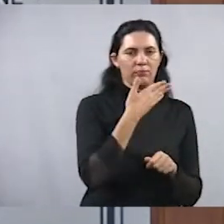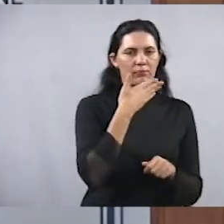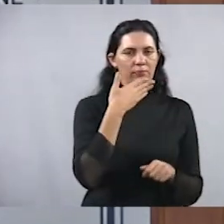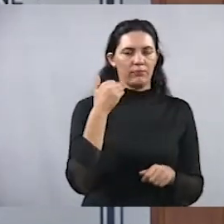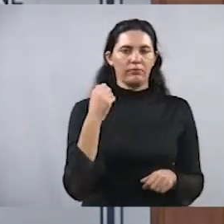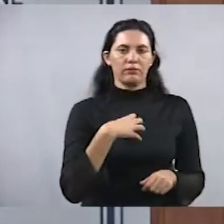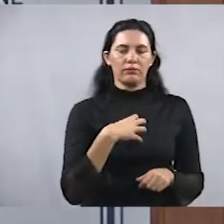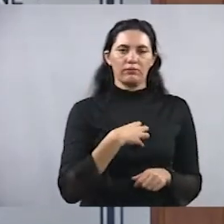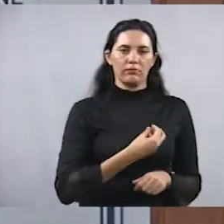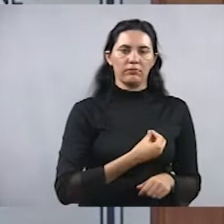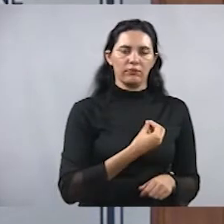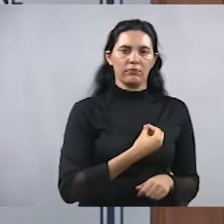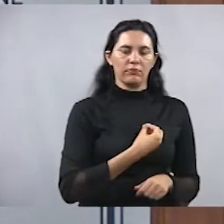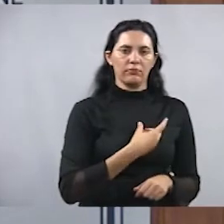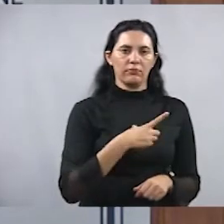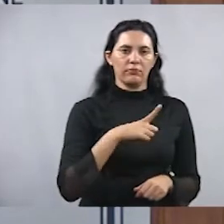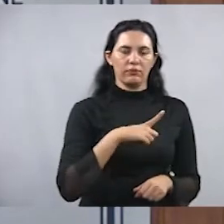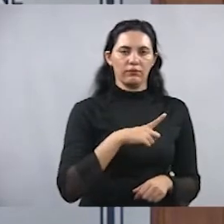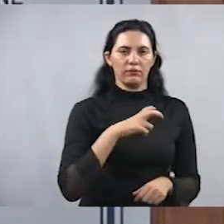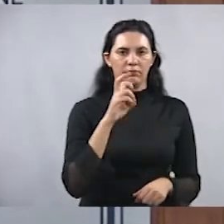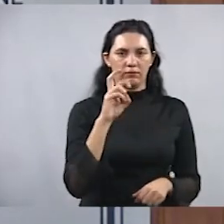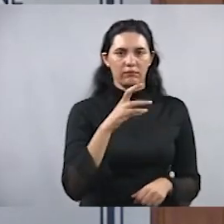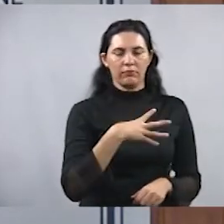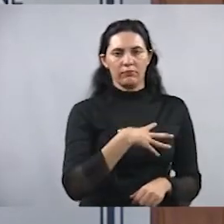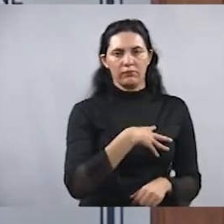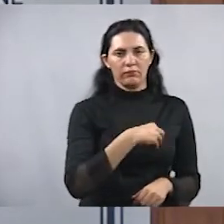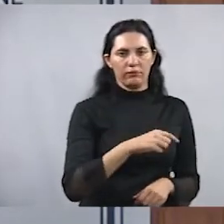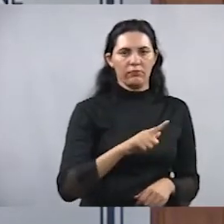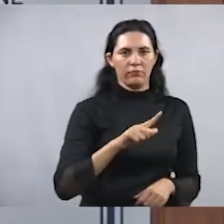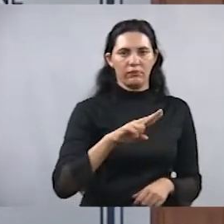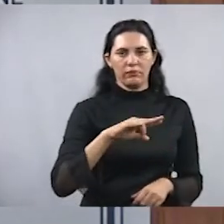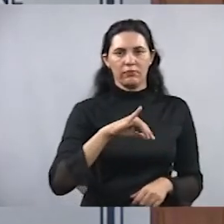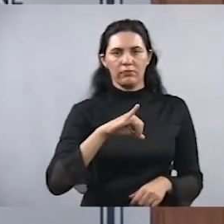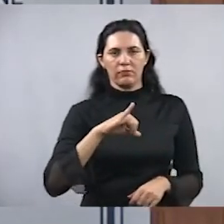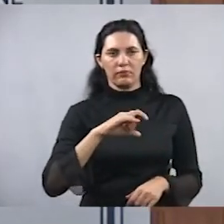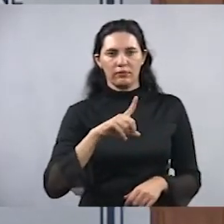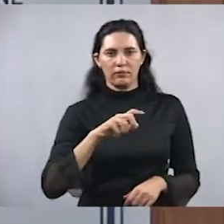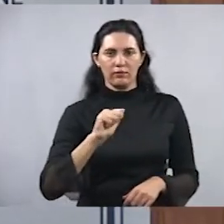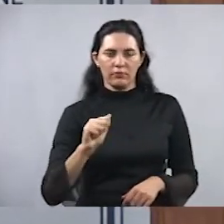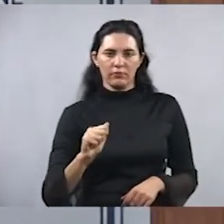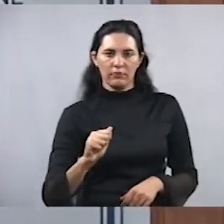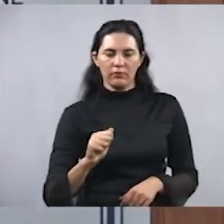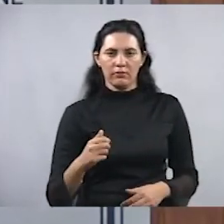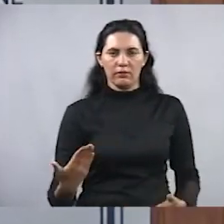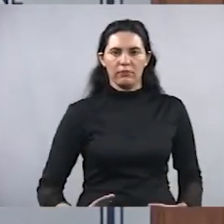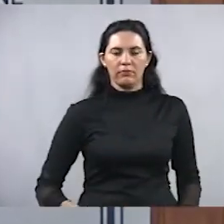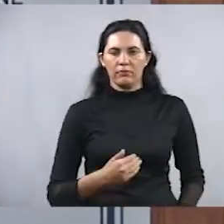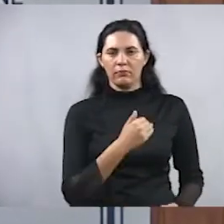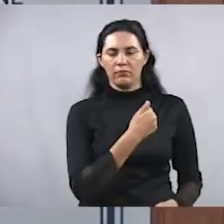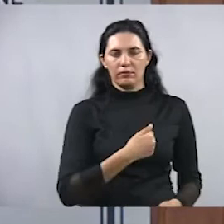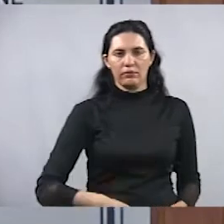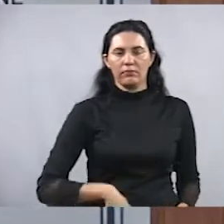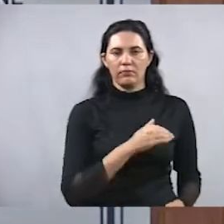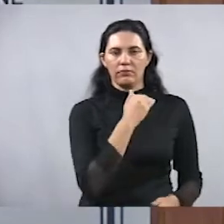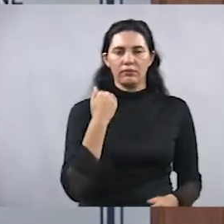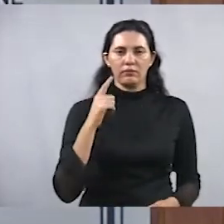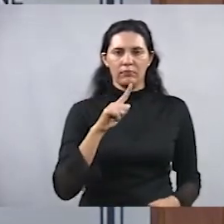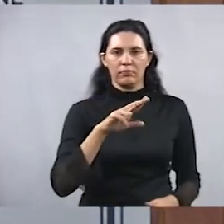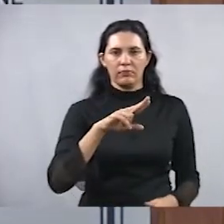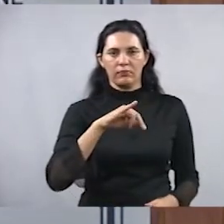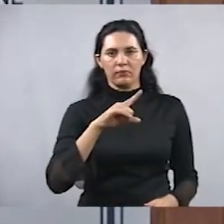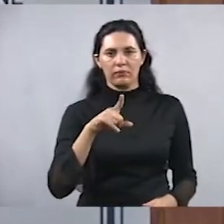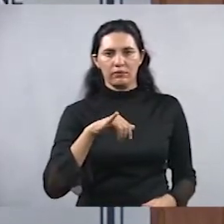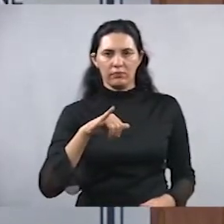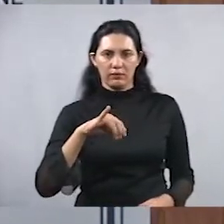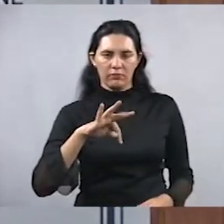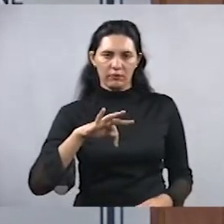Tiveram cinco filhos, Maria Luísa, servidora pública falecida, Maria Luzinete,